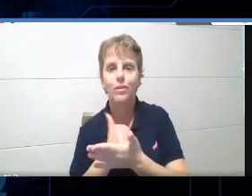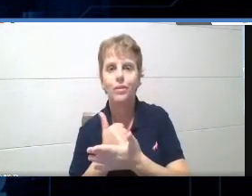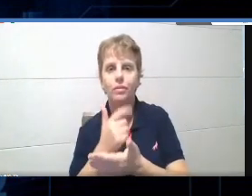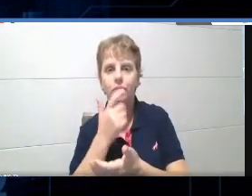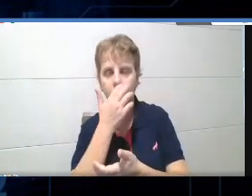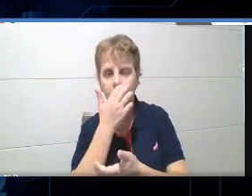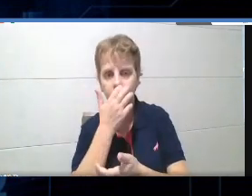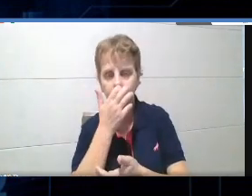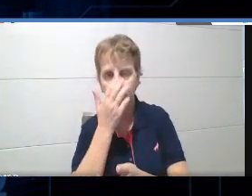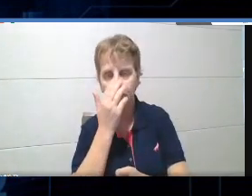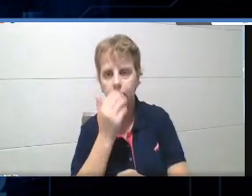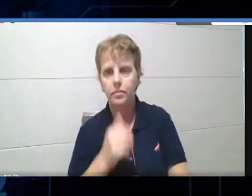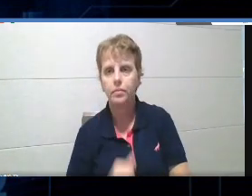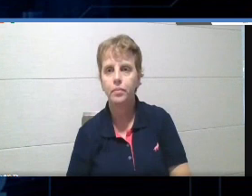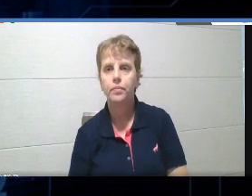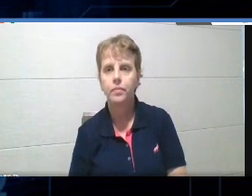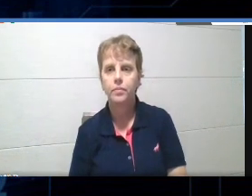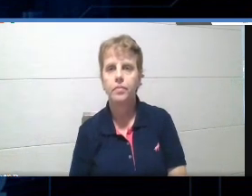Finalizado o game.